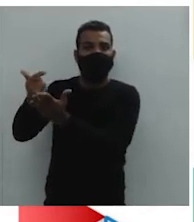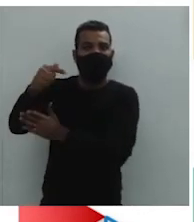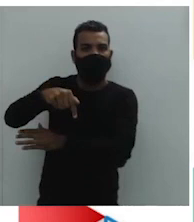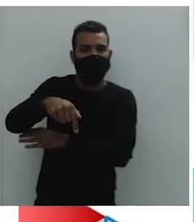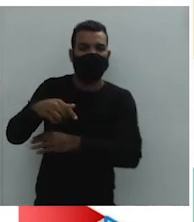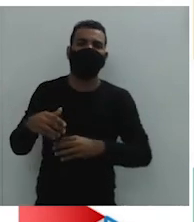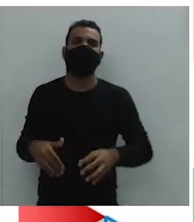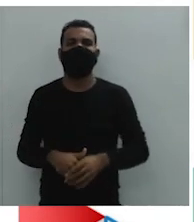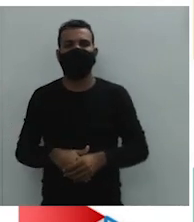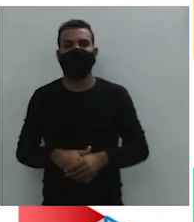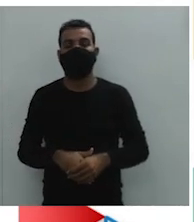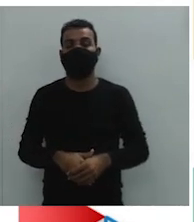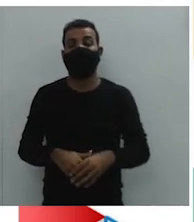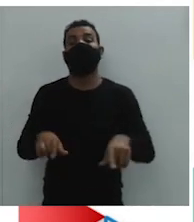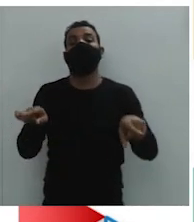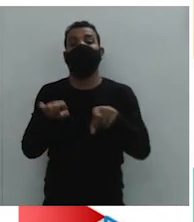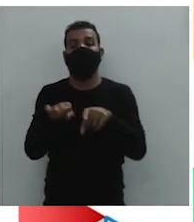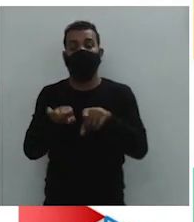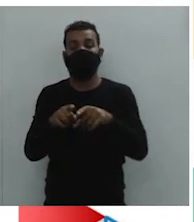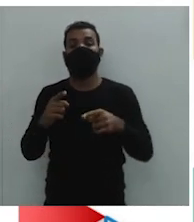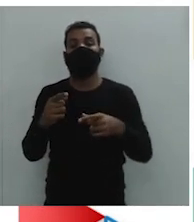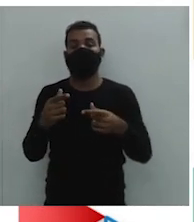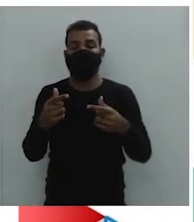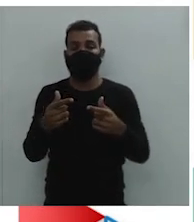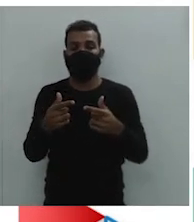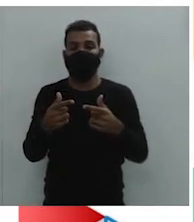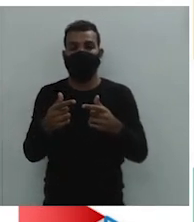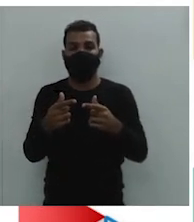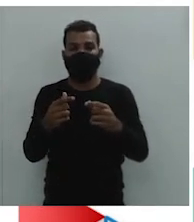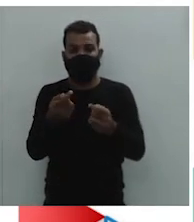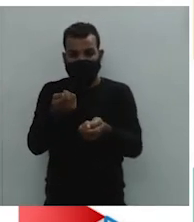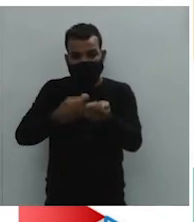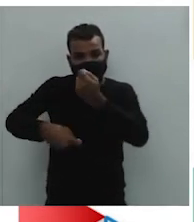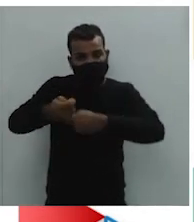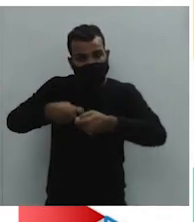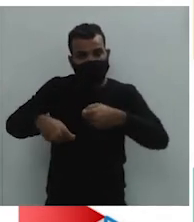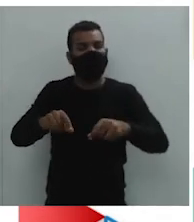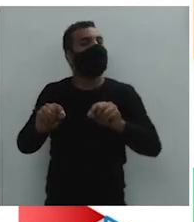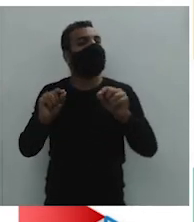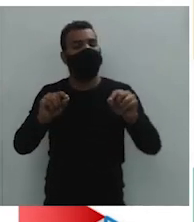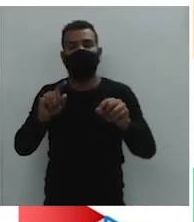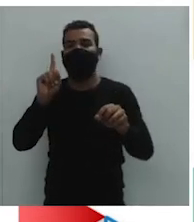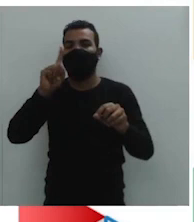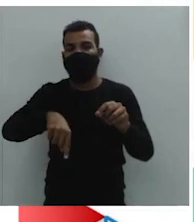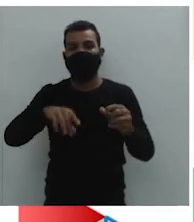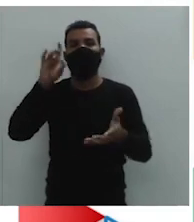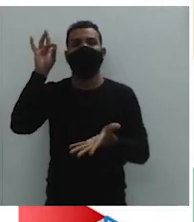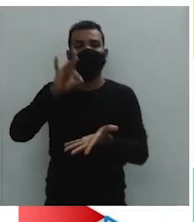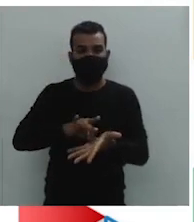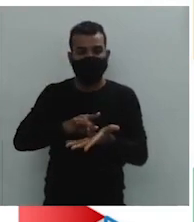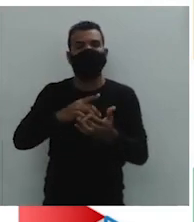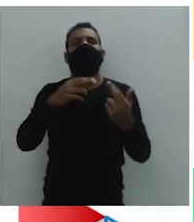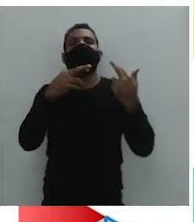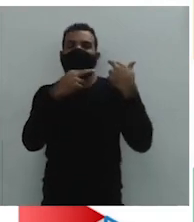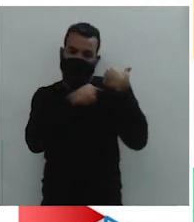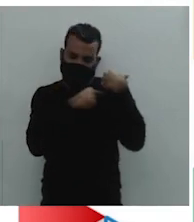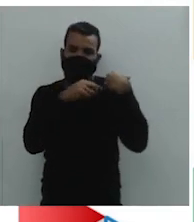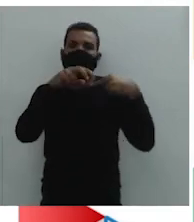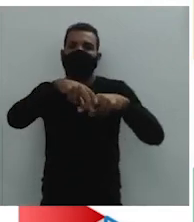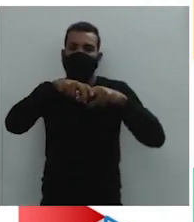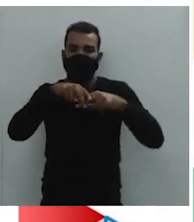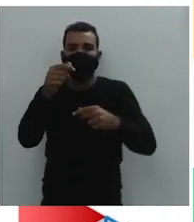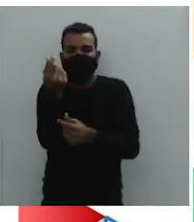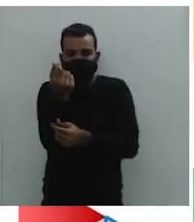Apesar disso, as atividades ou ciclos econômicos, eles foram os reais responsáveis pela